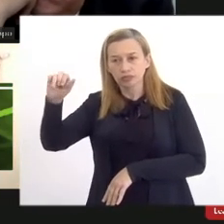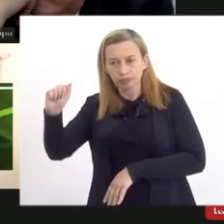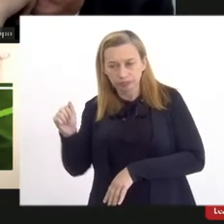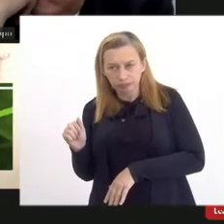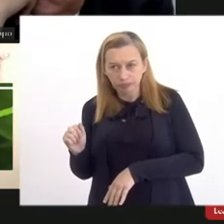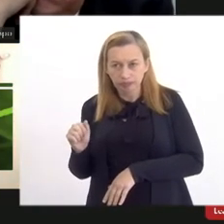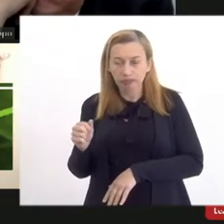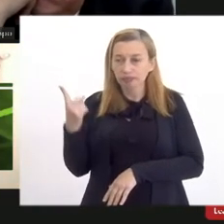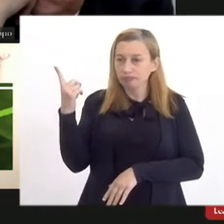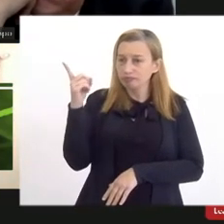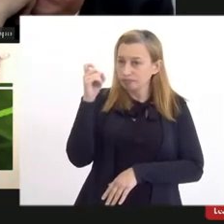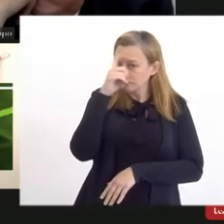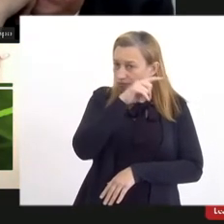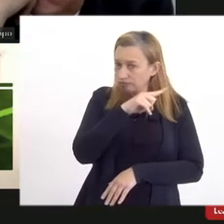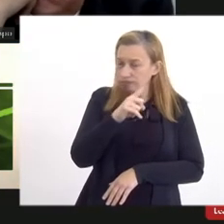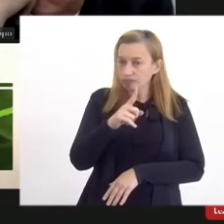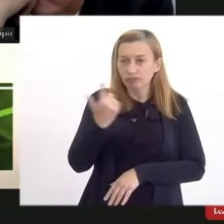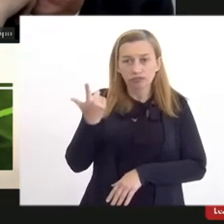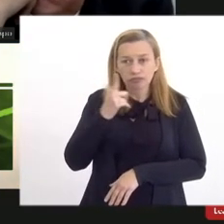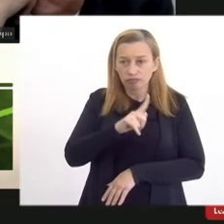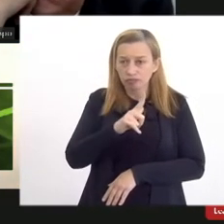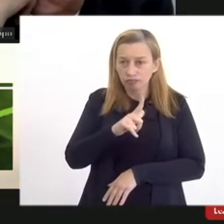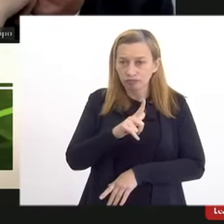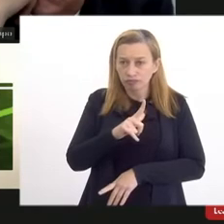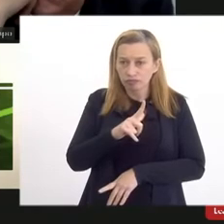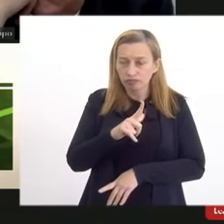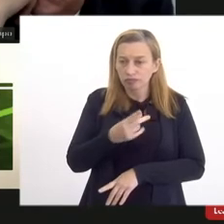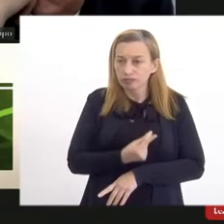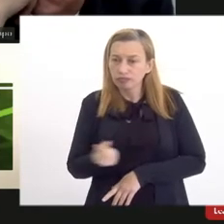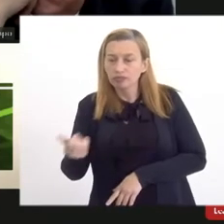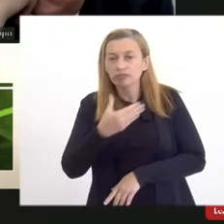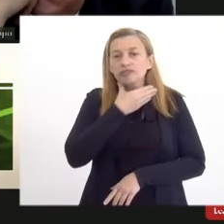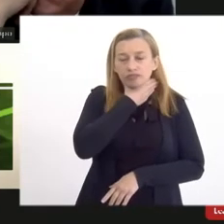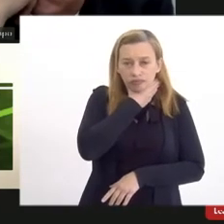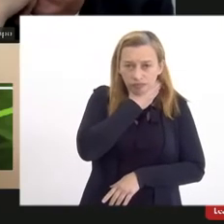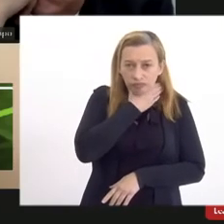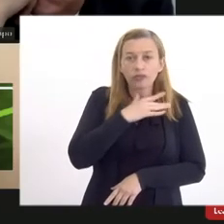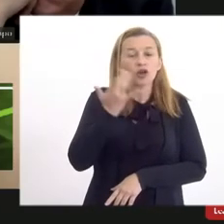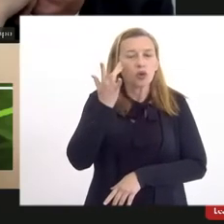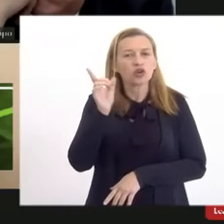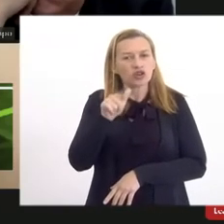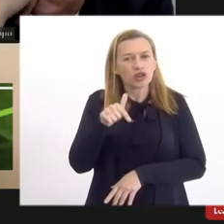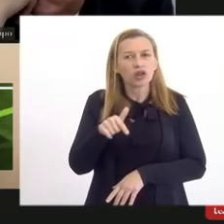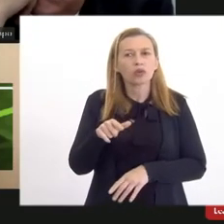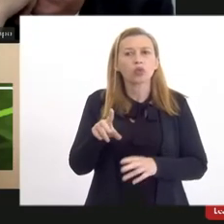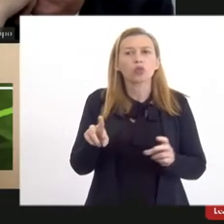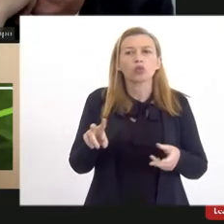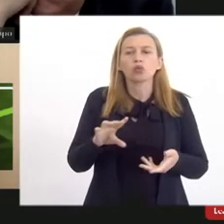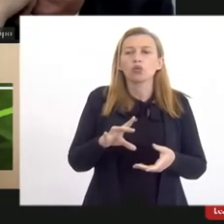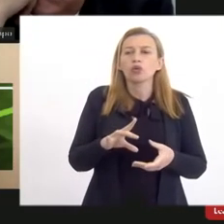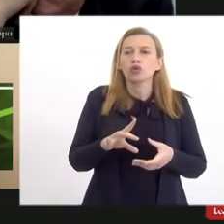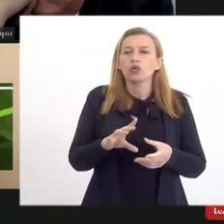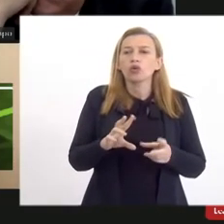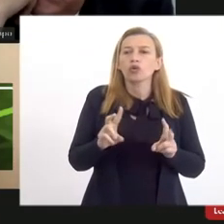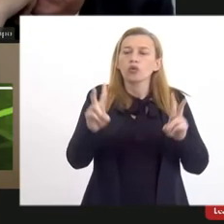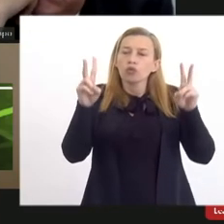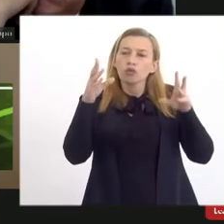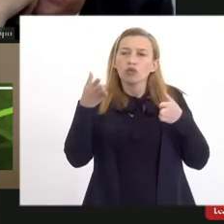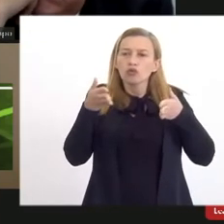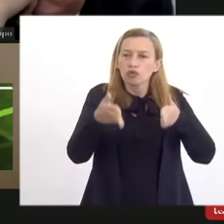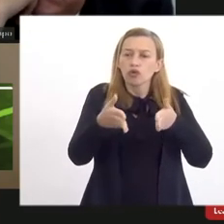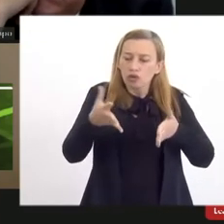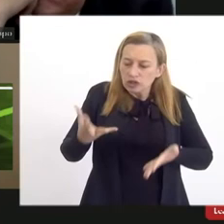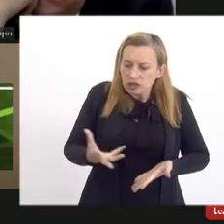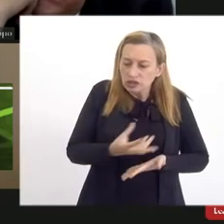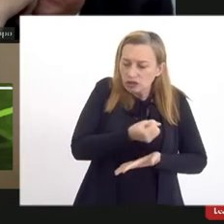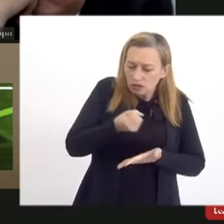minimamente minimamente desta crise e eu acho que é este o contexto de salvaguarda e